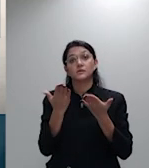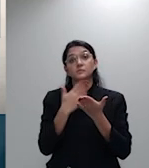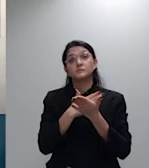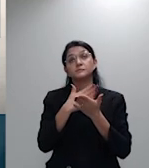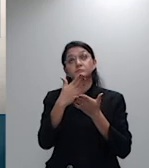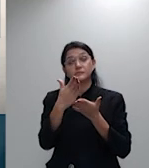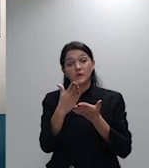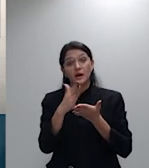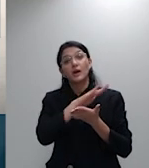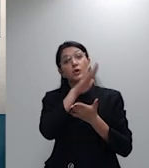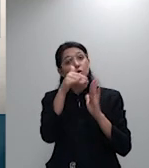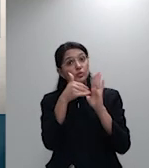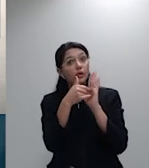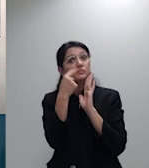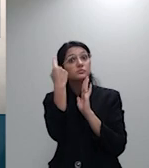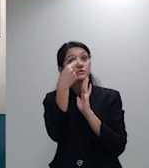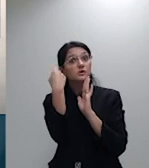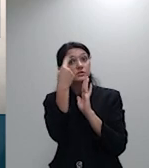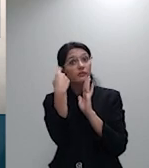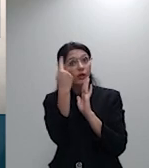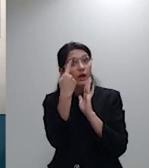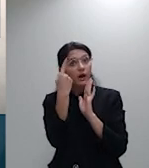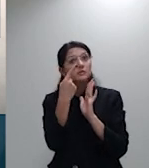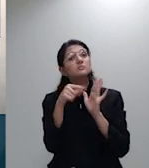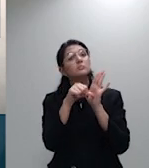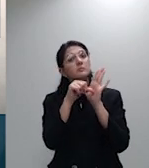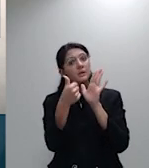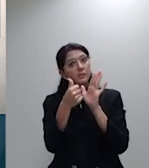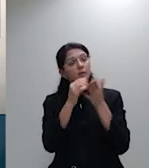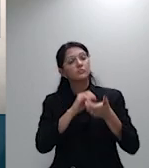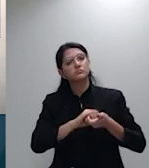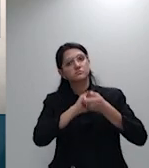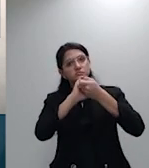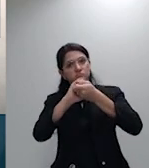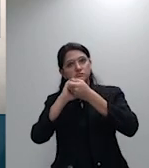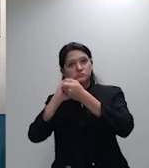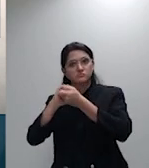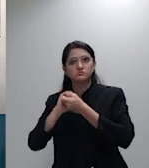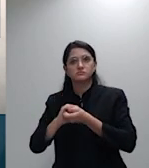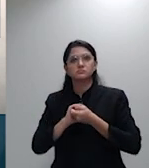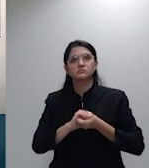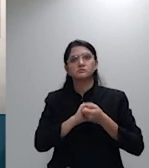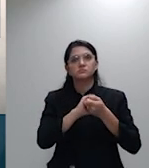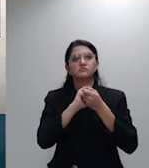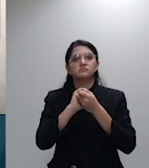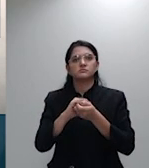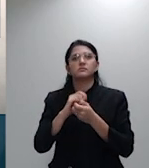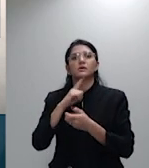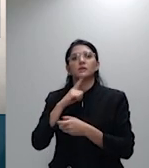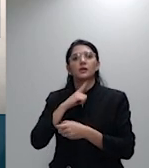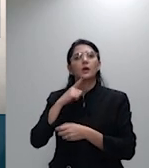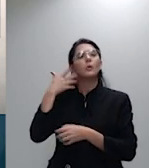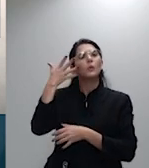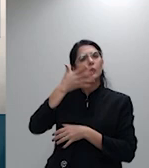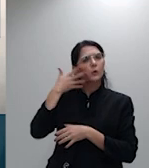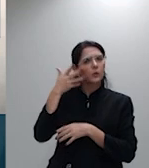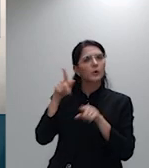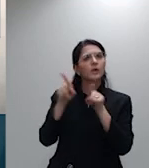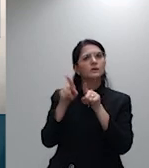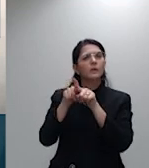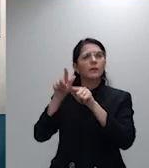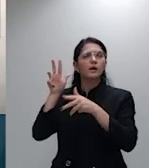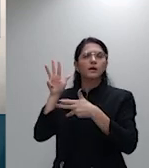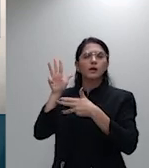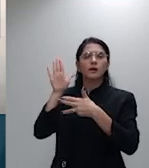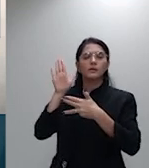que fizeram as sustentações orais os amigos cúli realmente parabéns a todos eu